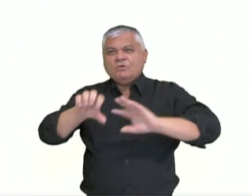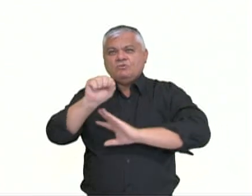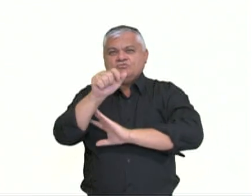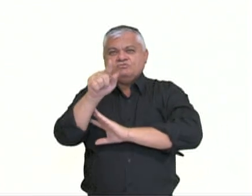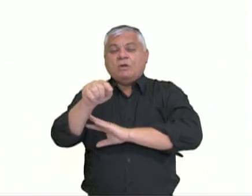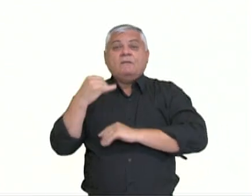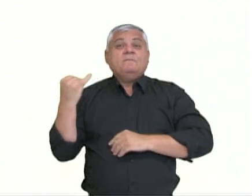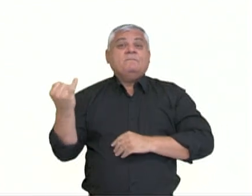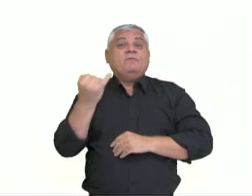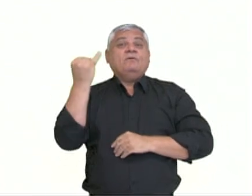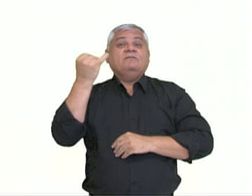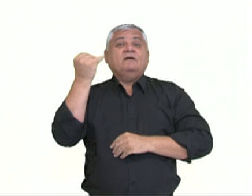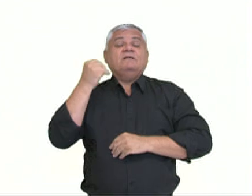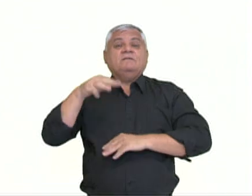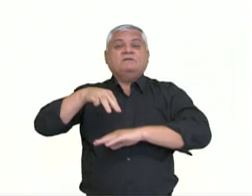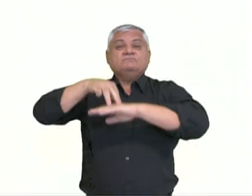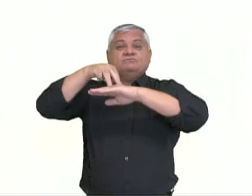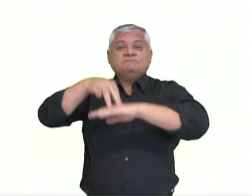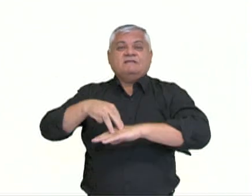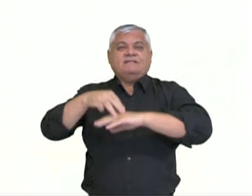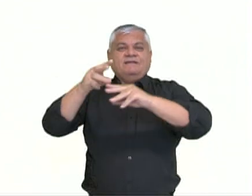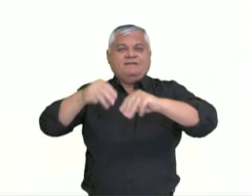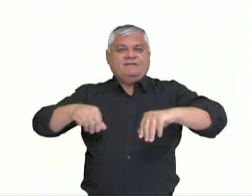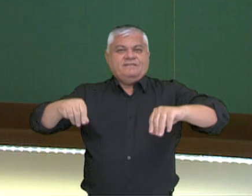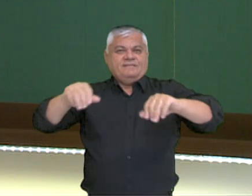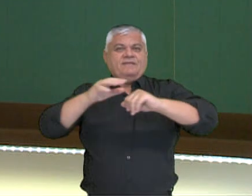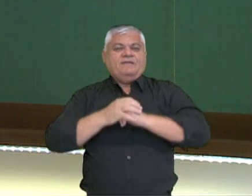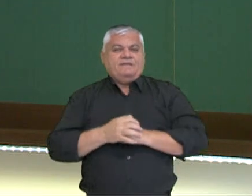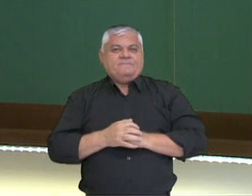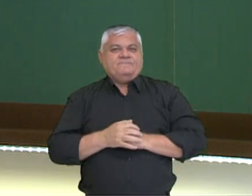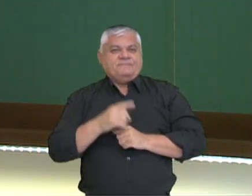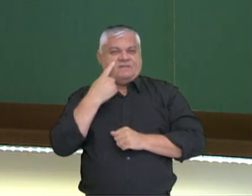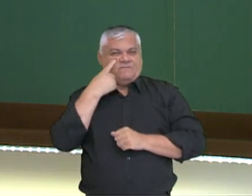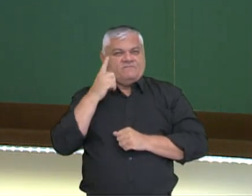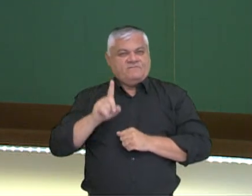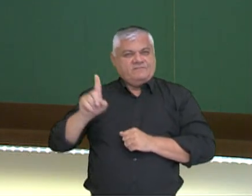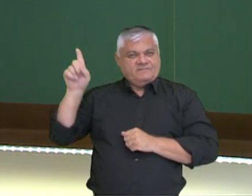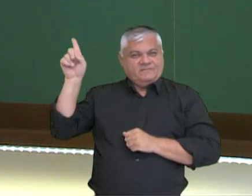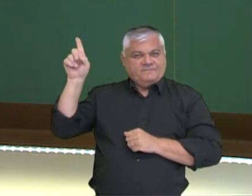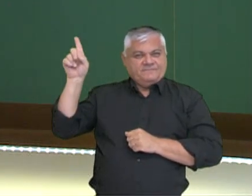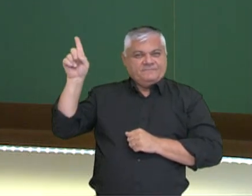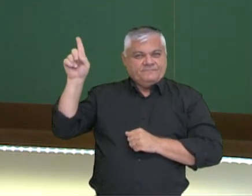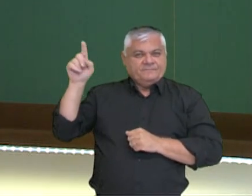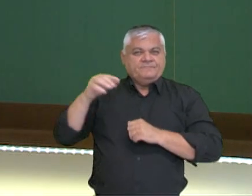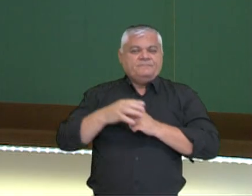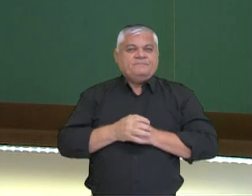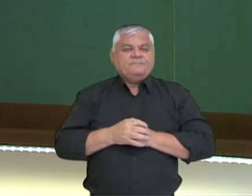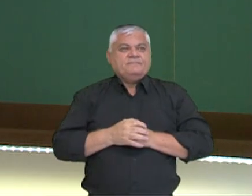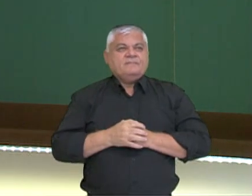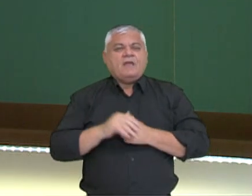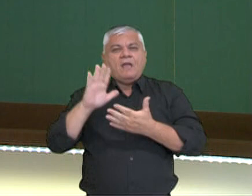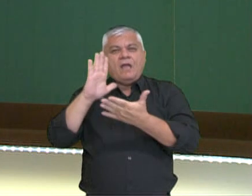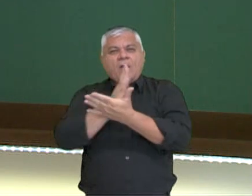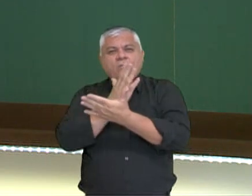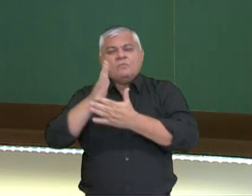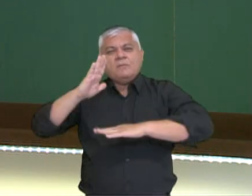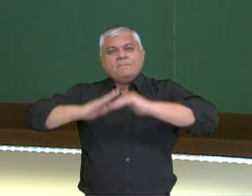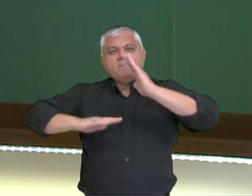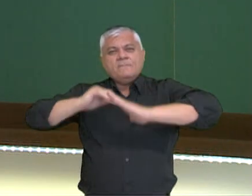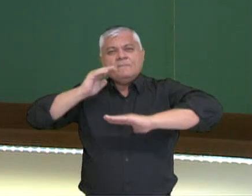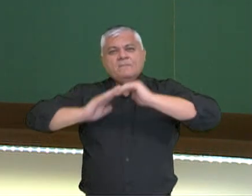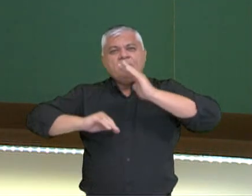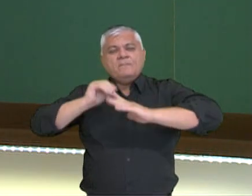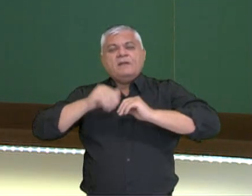para a sustentabilidade desse solo. Olhando aqui na tela você percebe que algumas práticas de uso